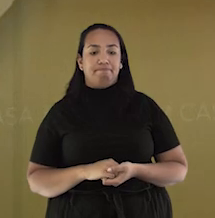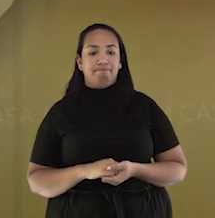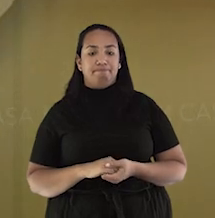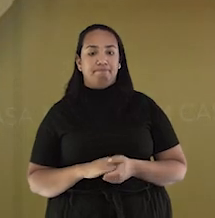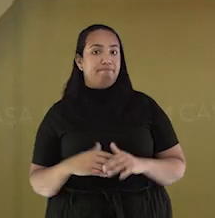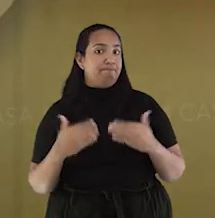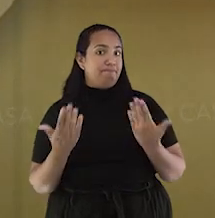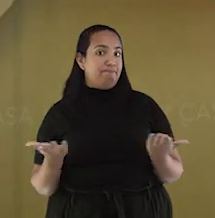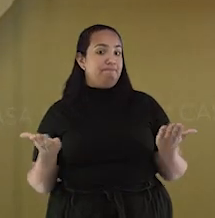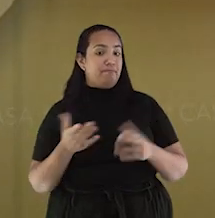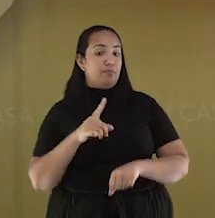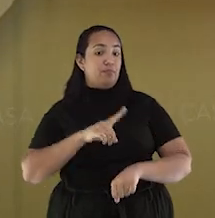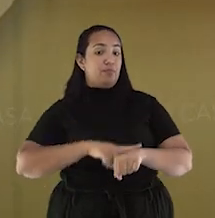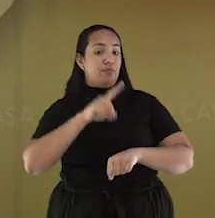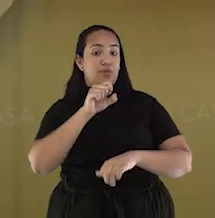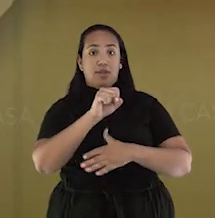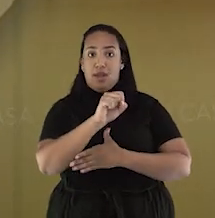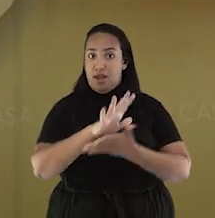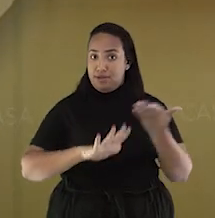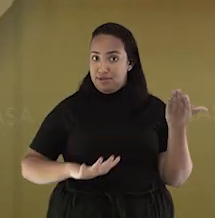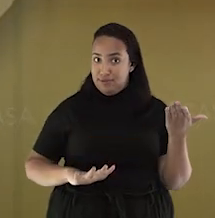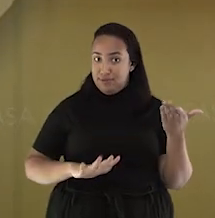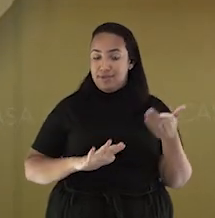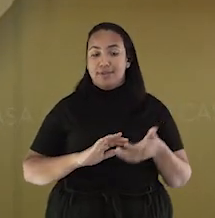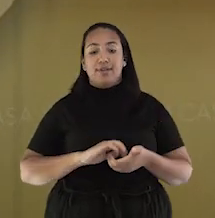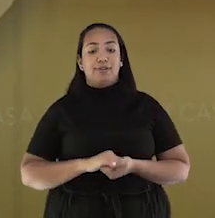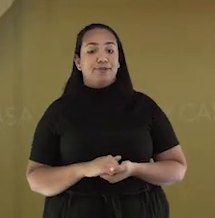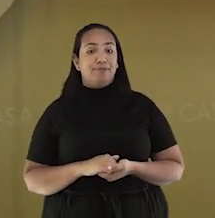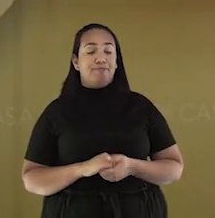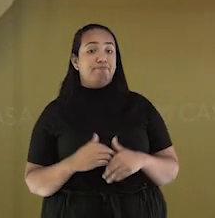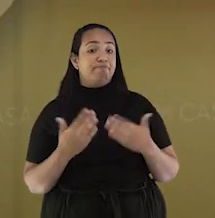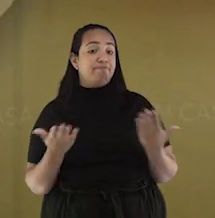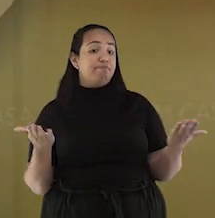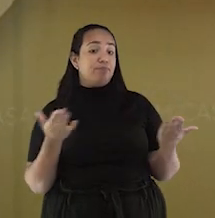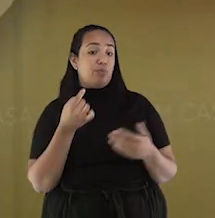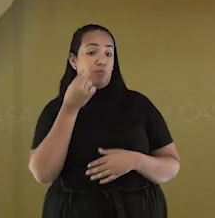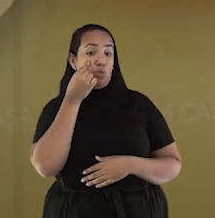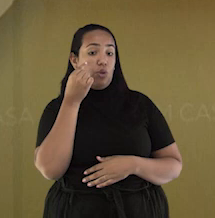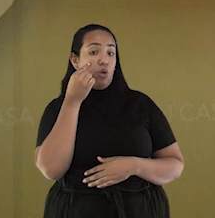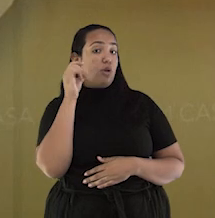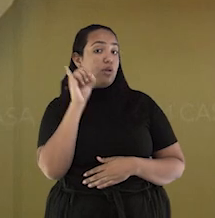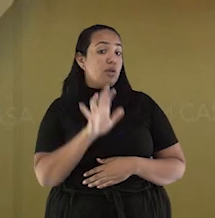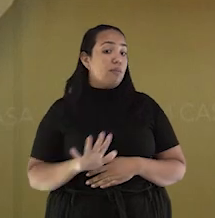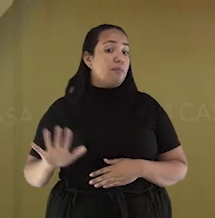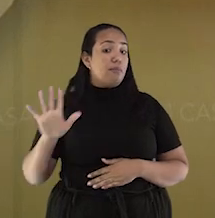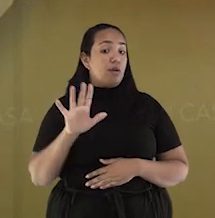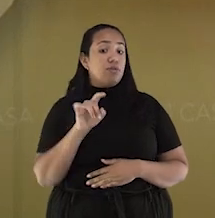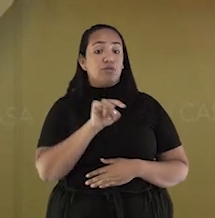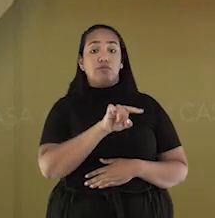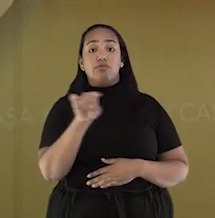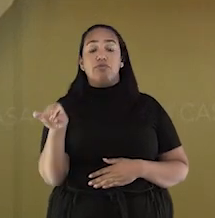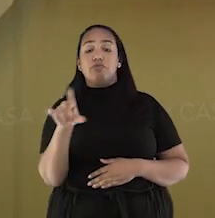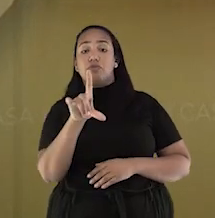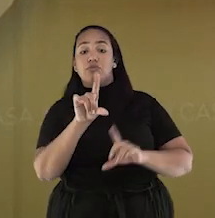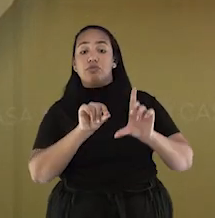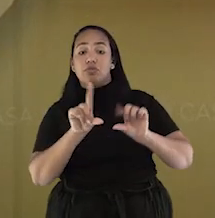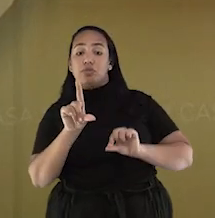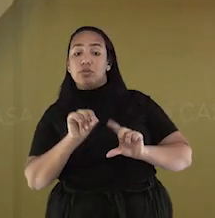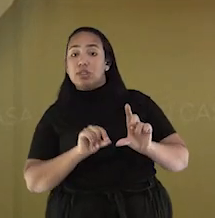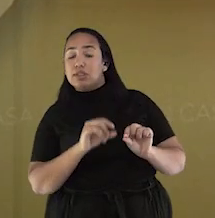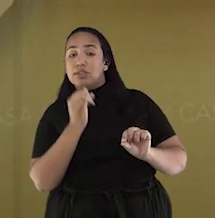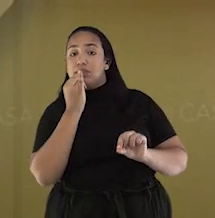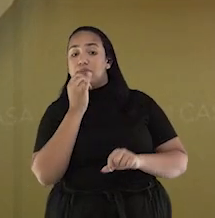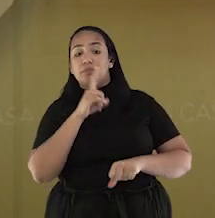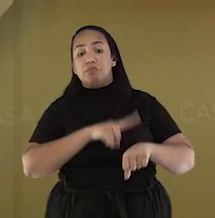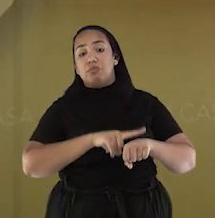chegou a nossa atividade do dia. Observe as imagens e circule as situações em que